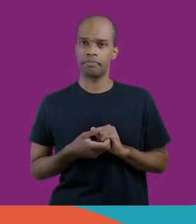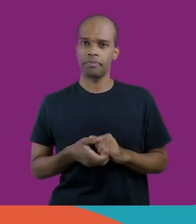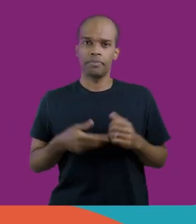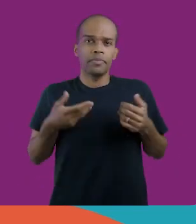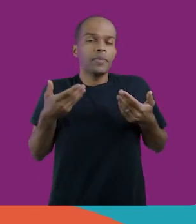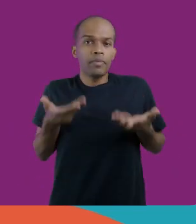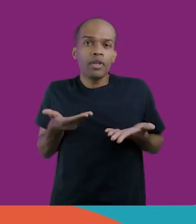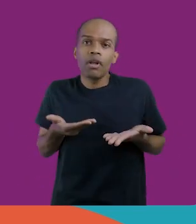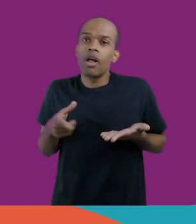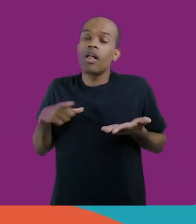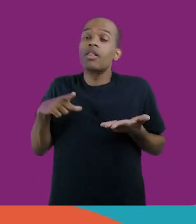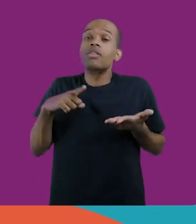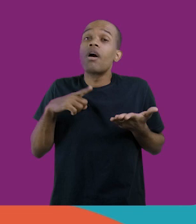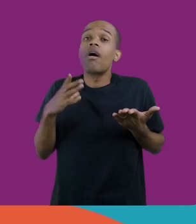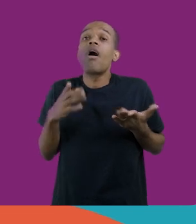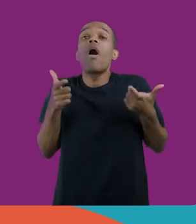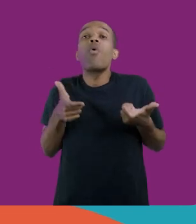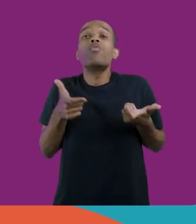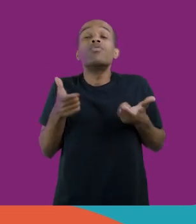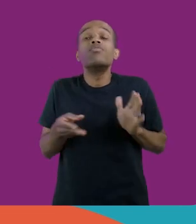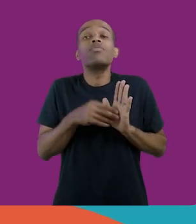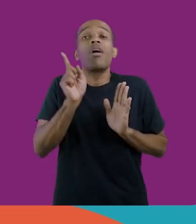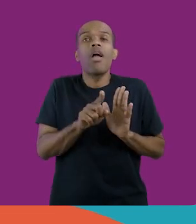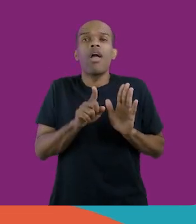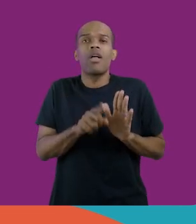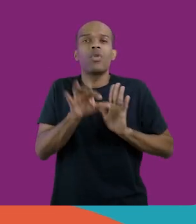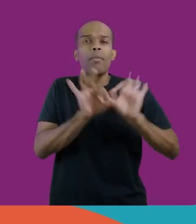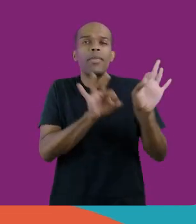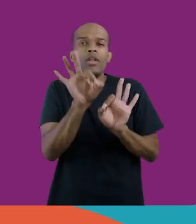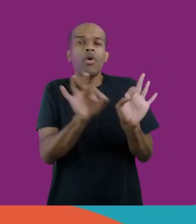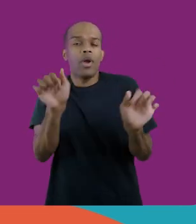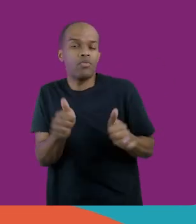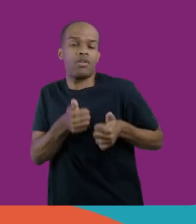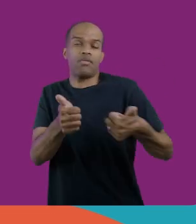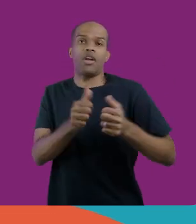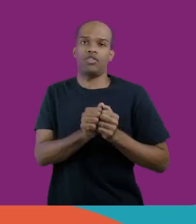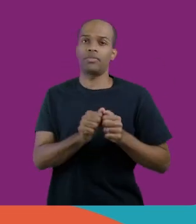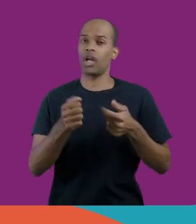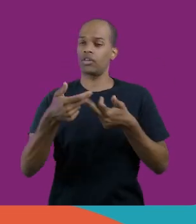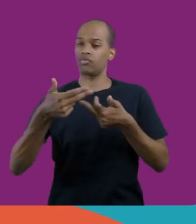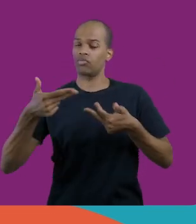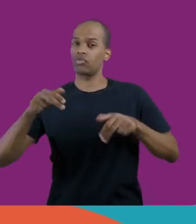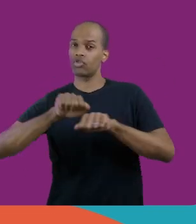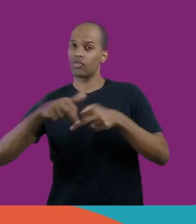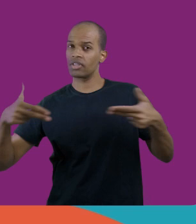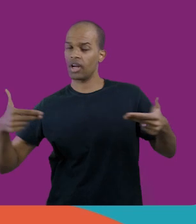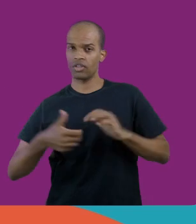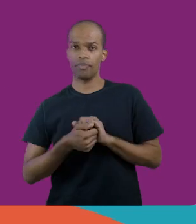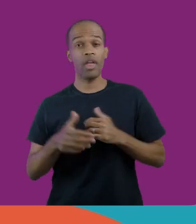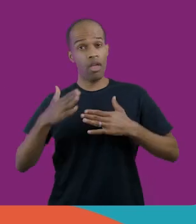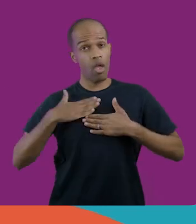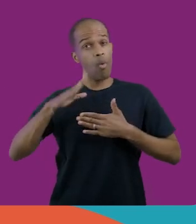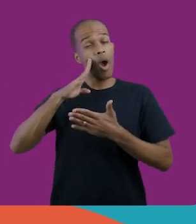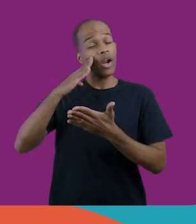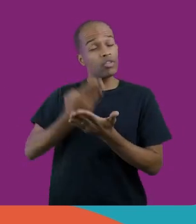execução. E isso está impresso, está ali aonde? Na qualidade do planejamento, na diversidade.